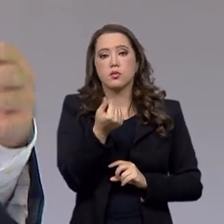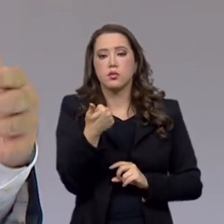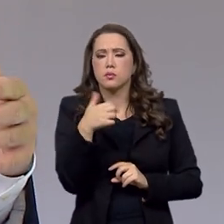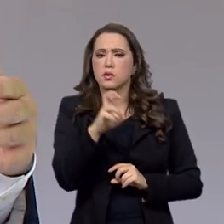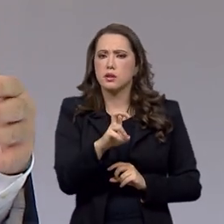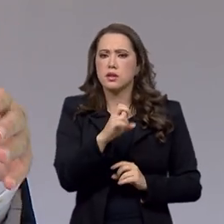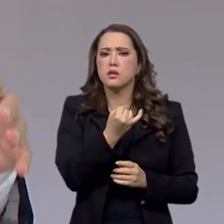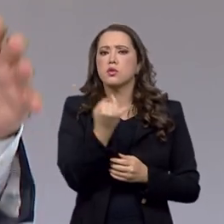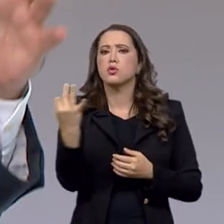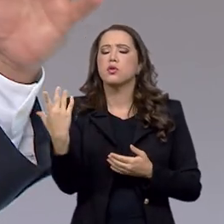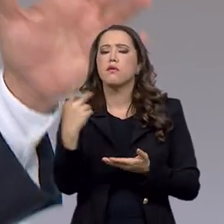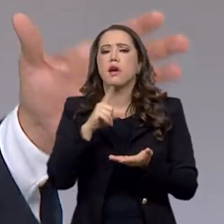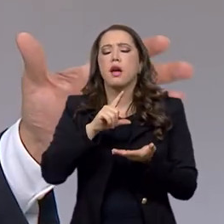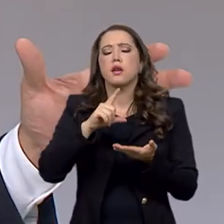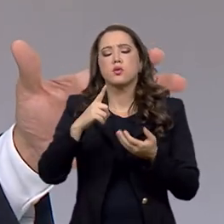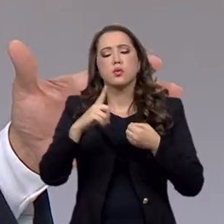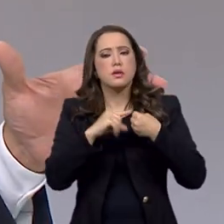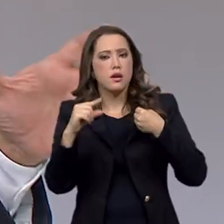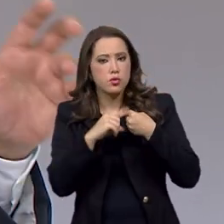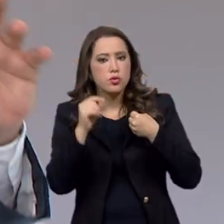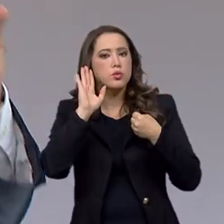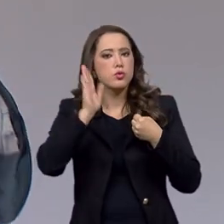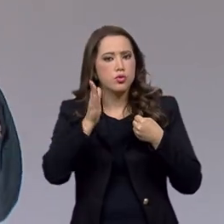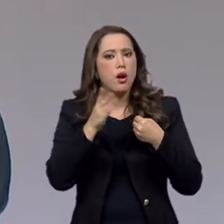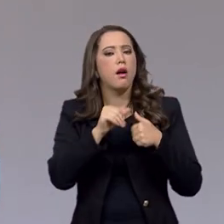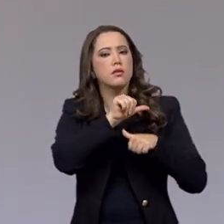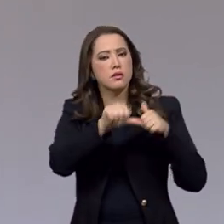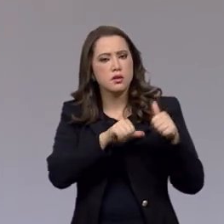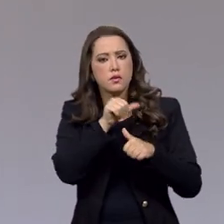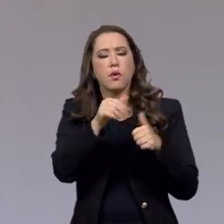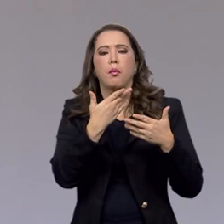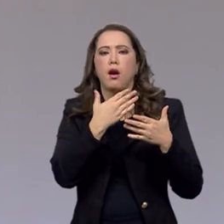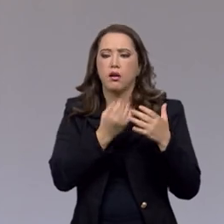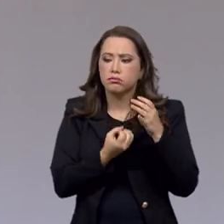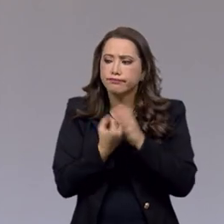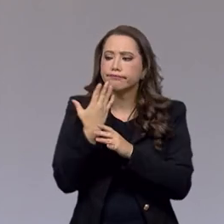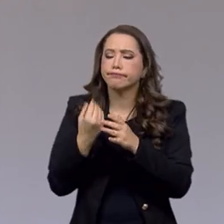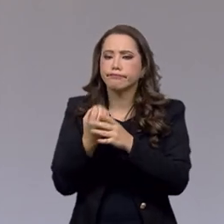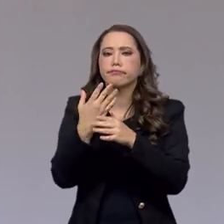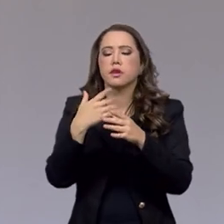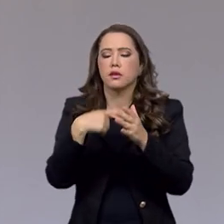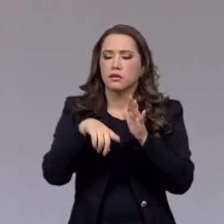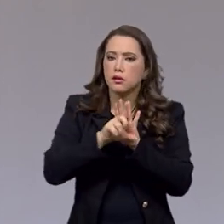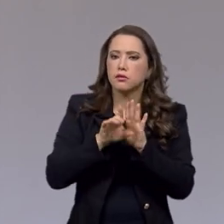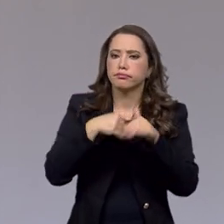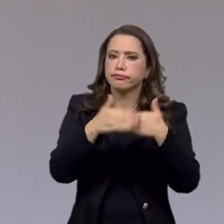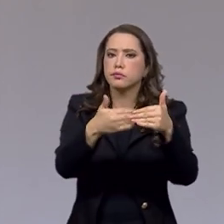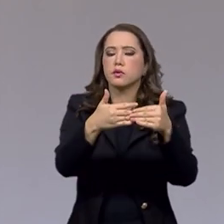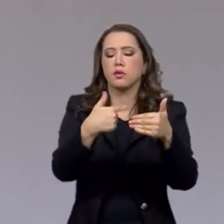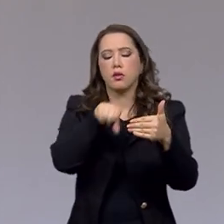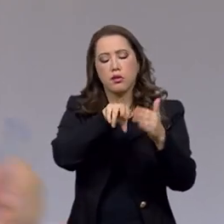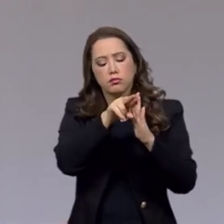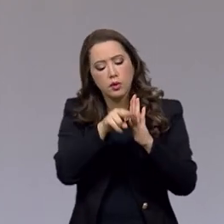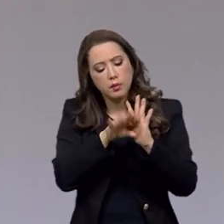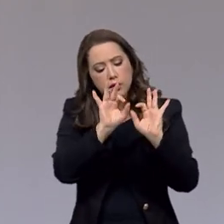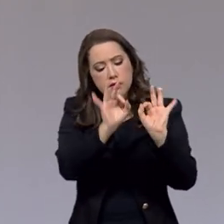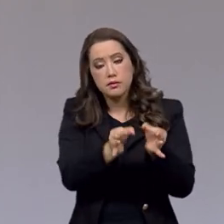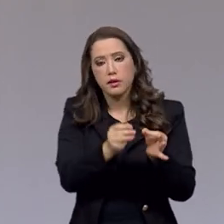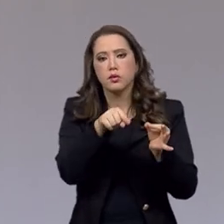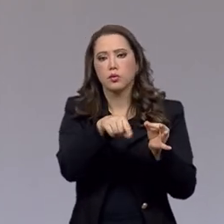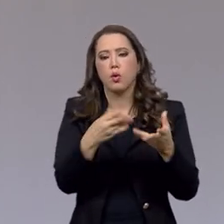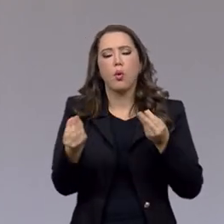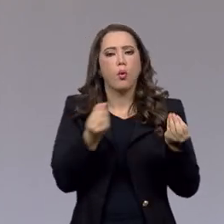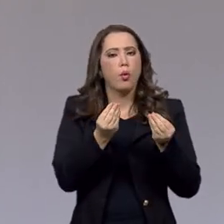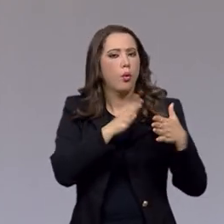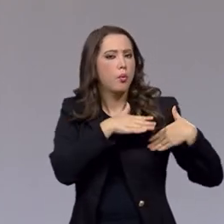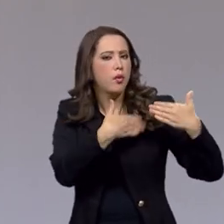do Estatuto já foram regulamentados desde então. Como que o senhor vê o avanço que o Estatuto trouxe para essa questão